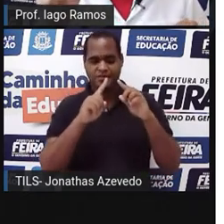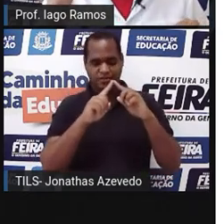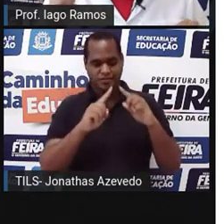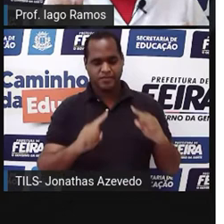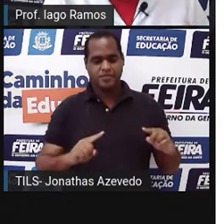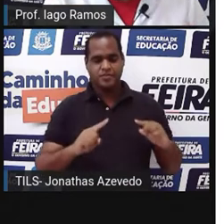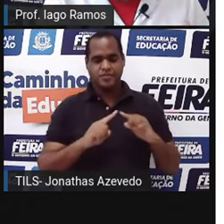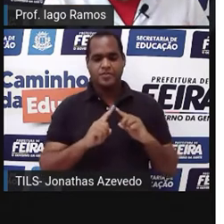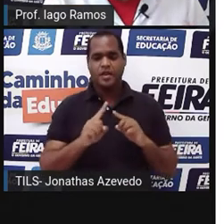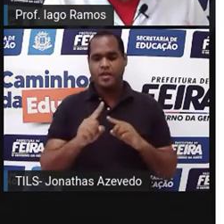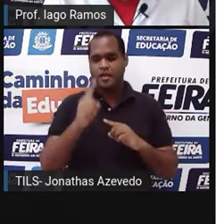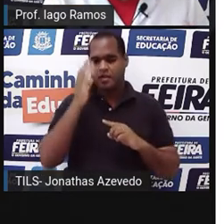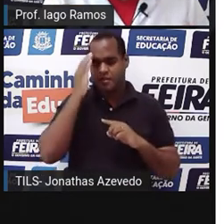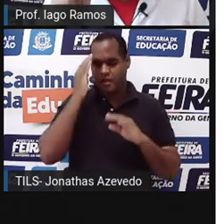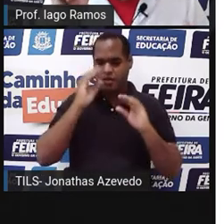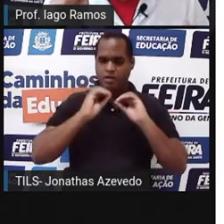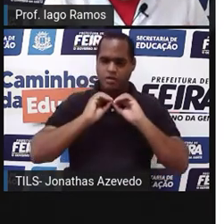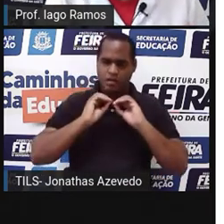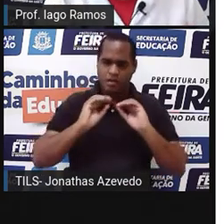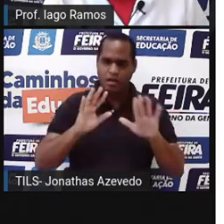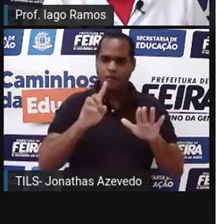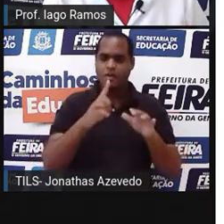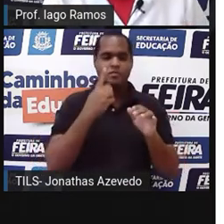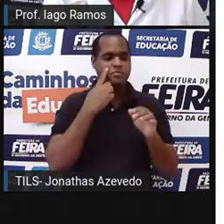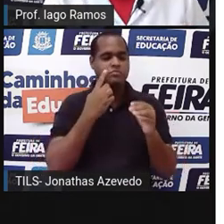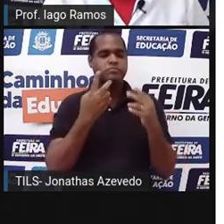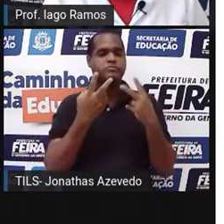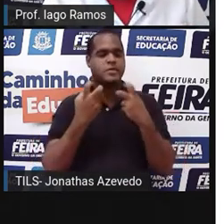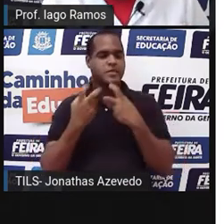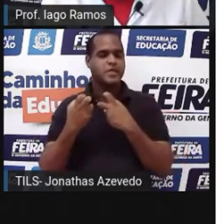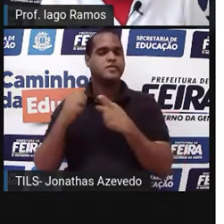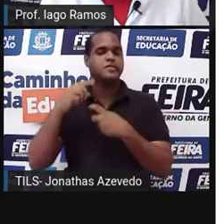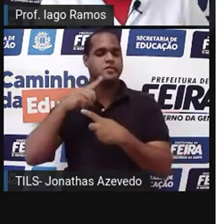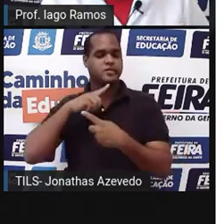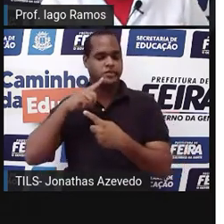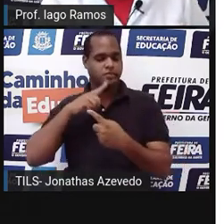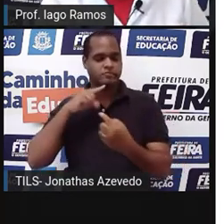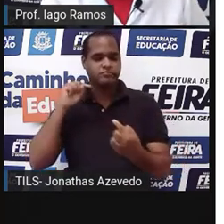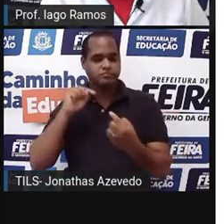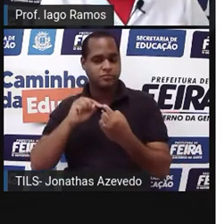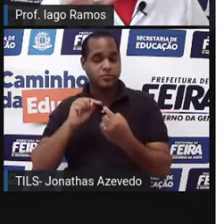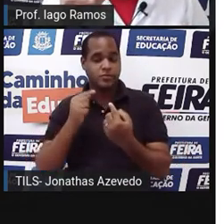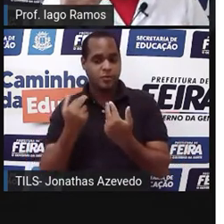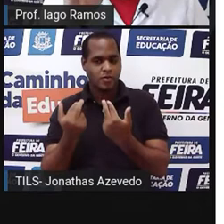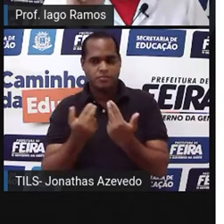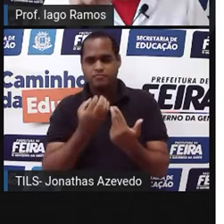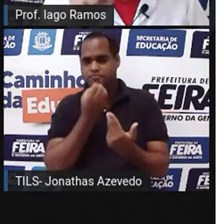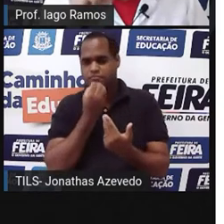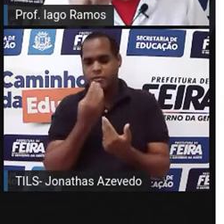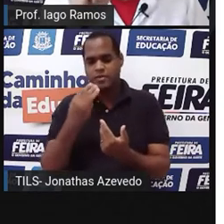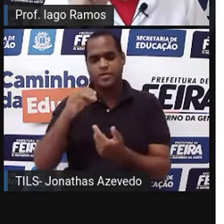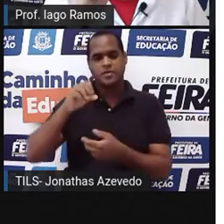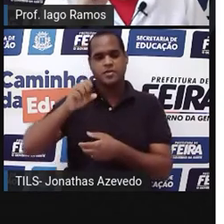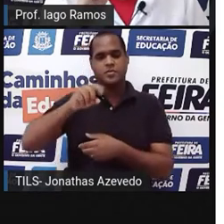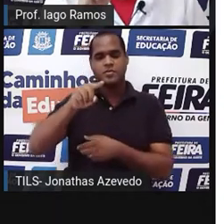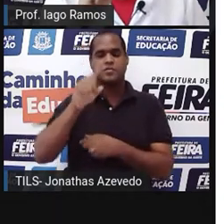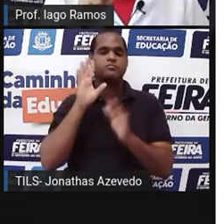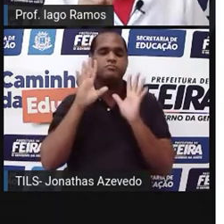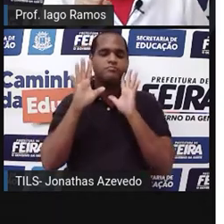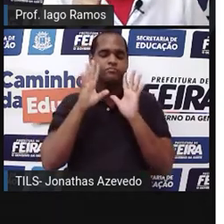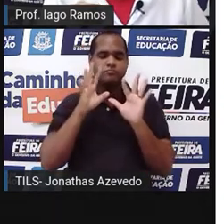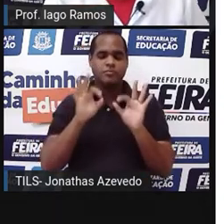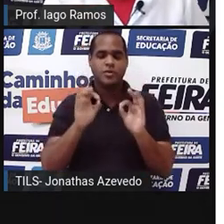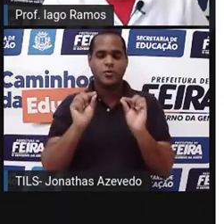tente entender, tente perceber se essas figuras são semelhantes. Eu vou te dar 30 segundos para você